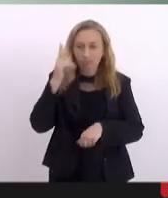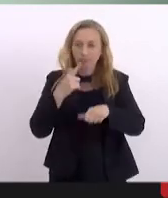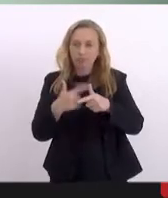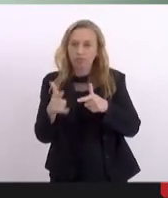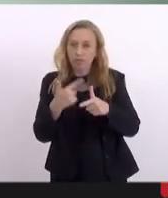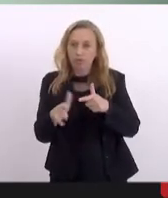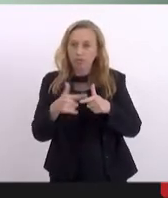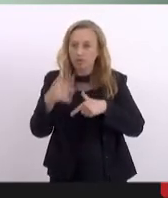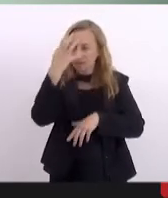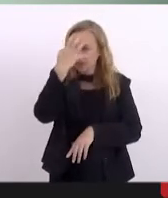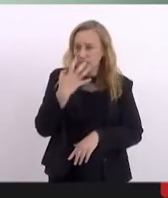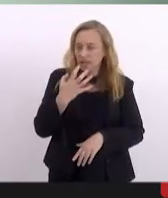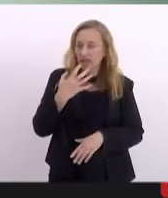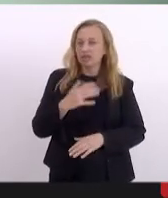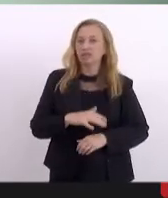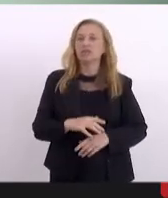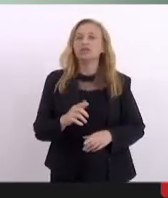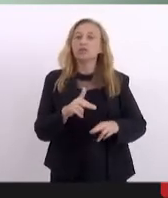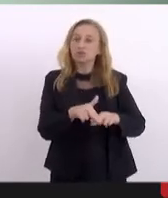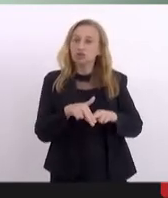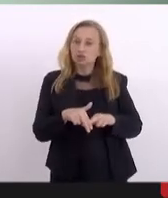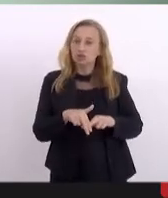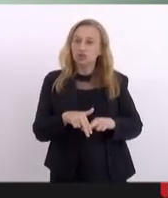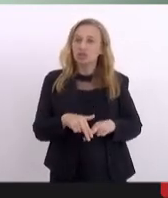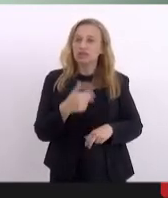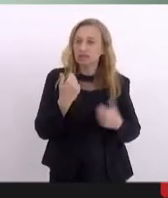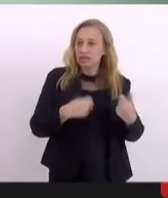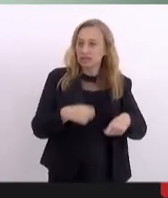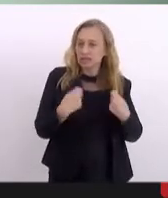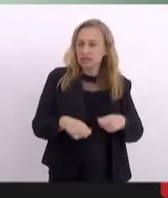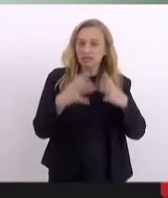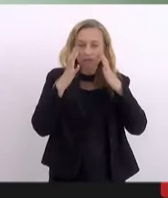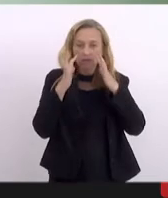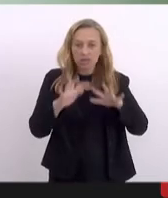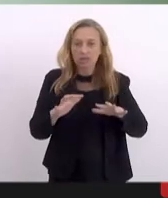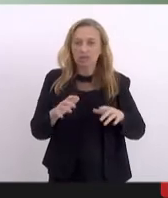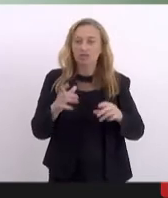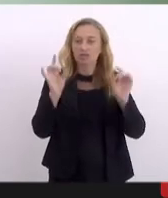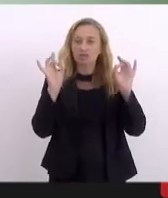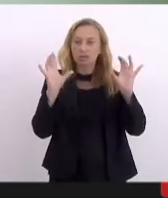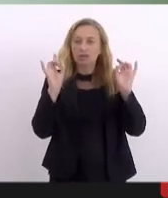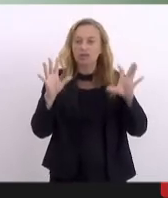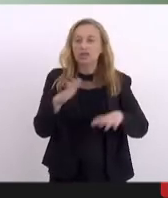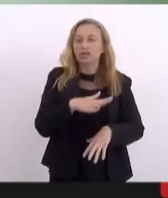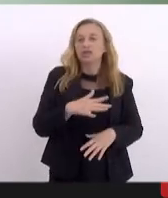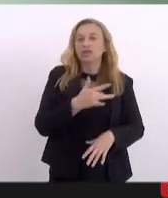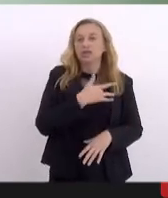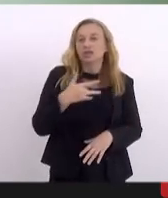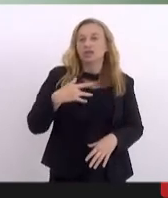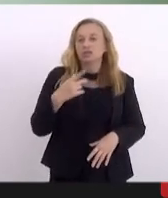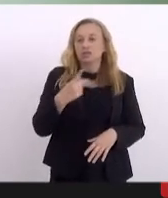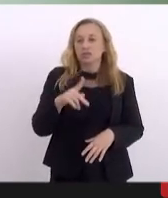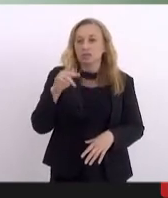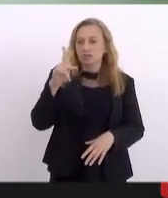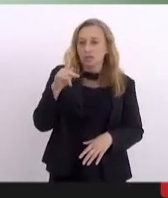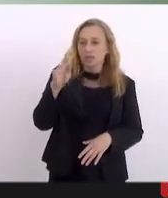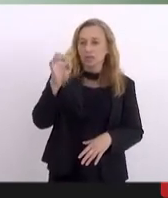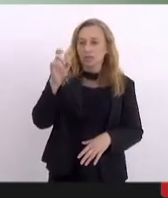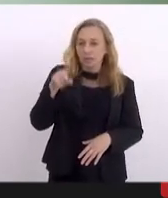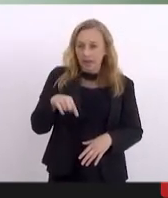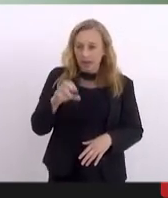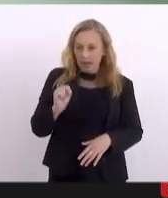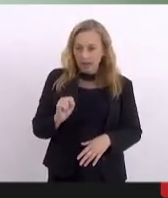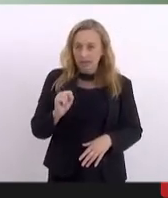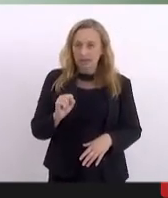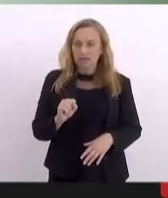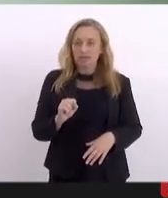bem adiantada. E por essa razão, necessitam de uma atenção especializada na saúde de seus pés, sendo recomendadas